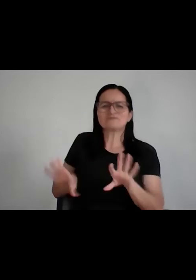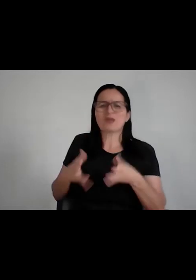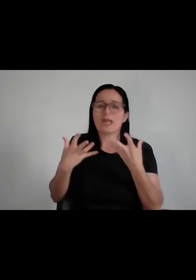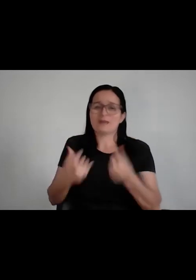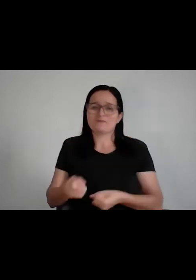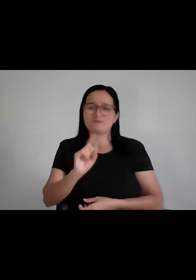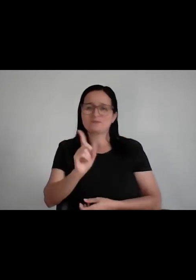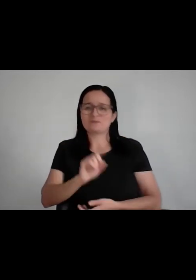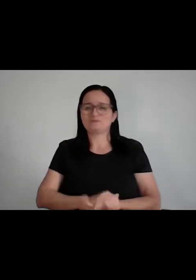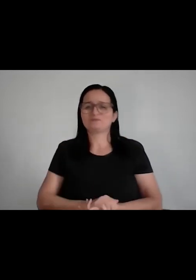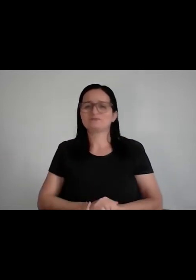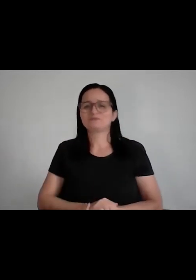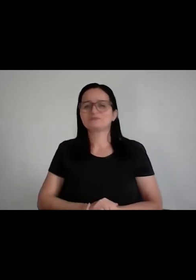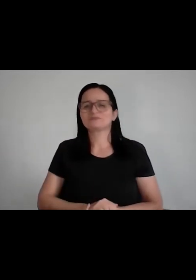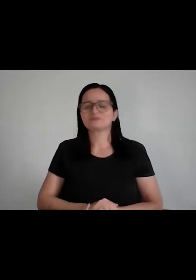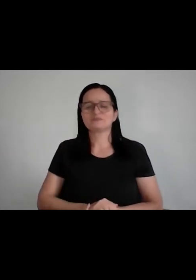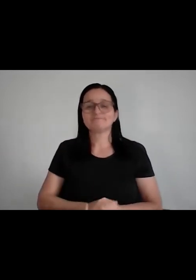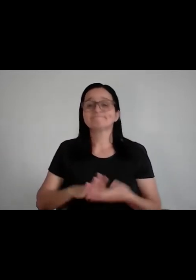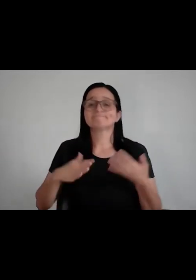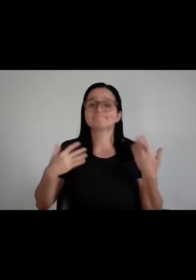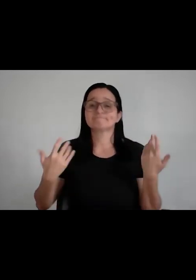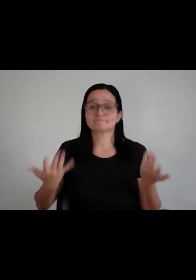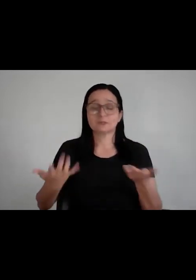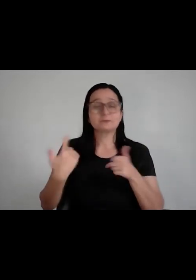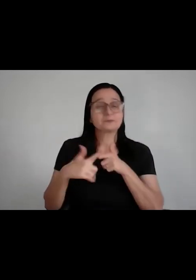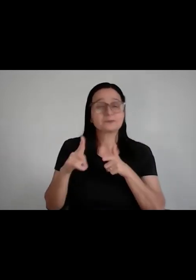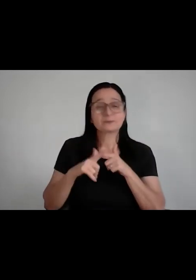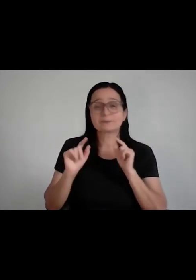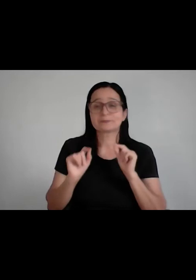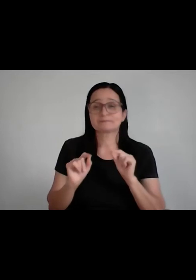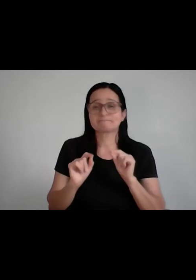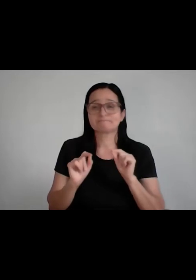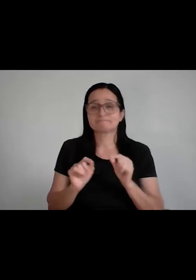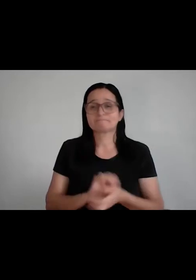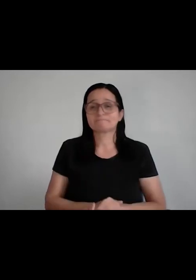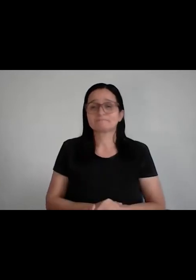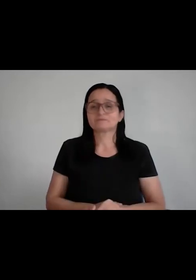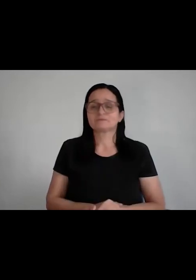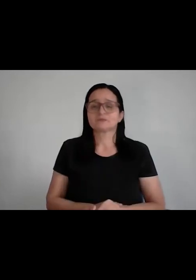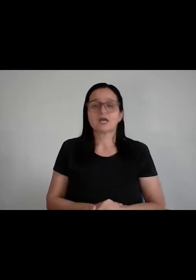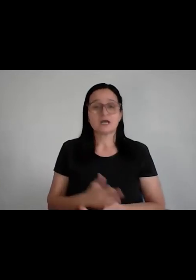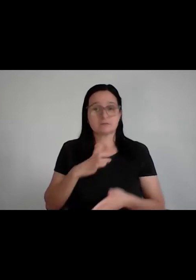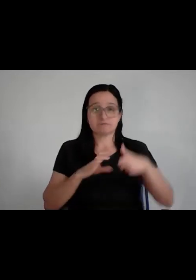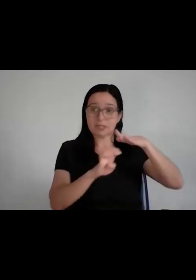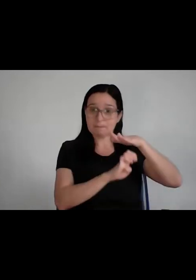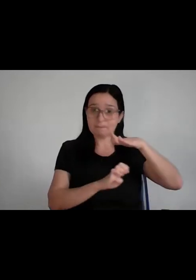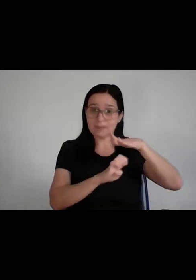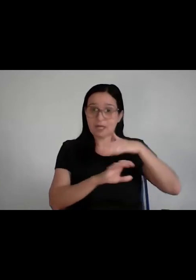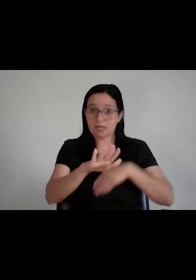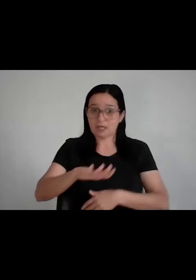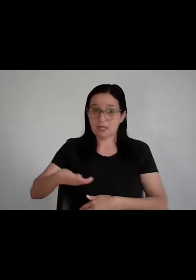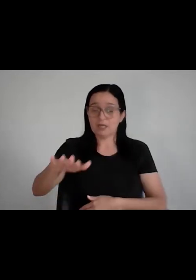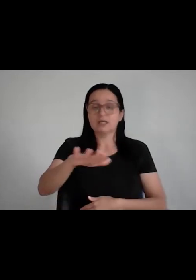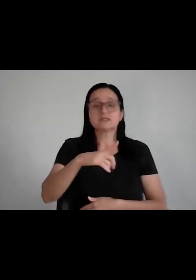O problema aqui é que eu preciso de um... As empresas fazem avaliação dos colaboradores e elas